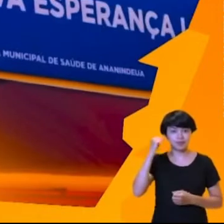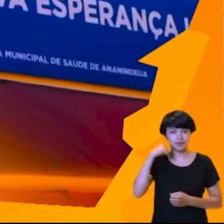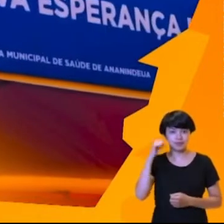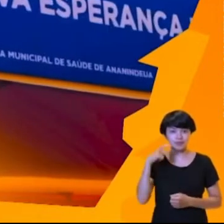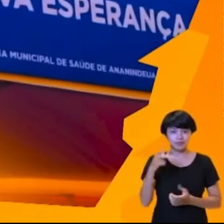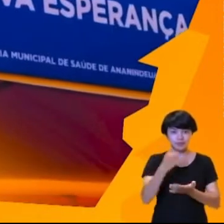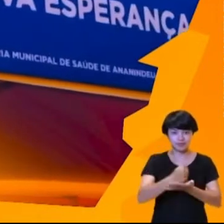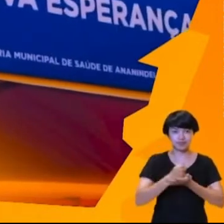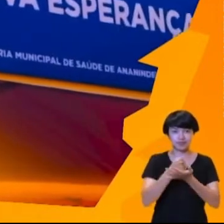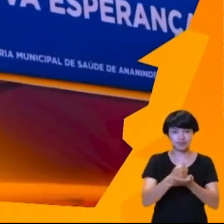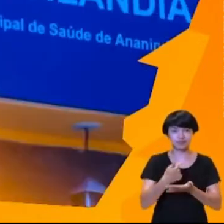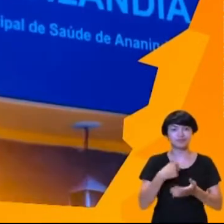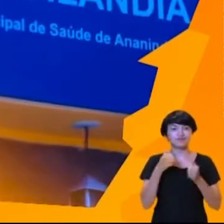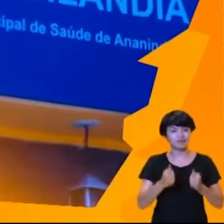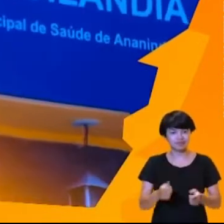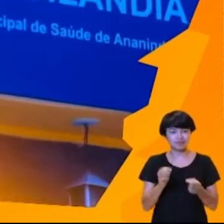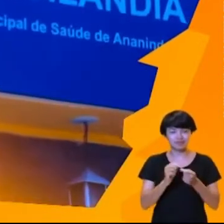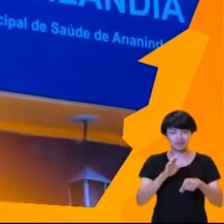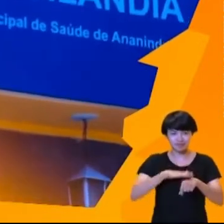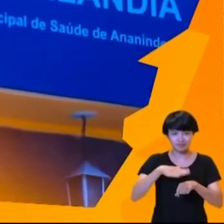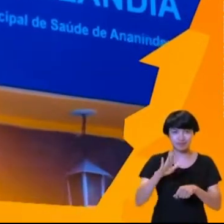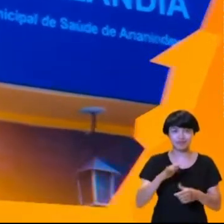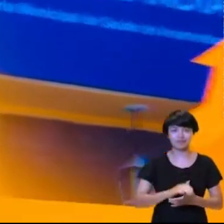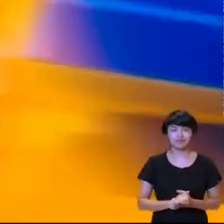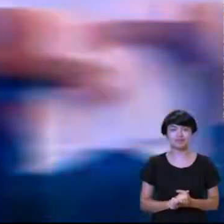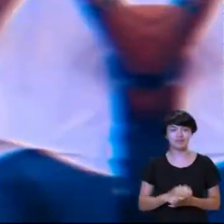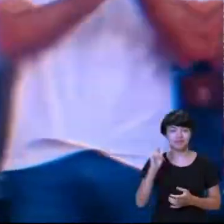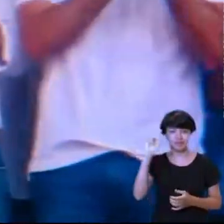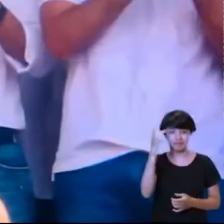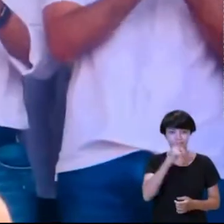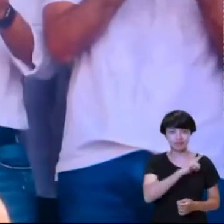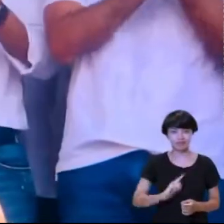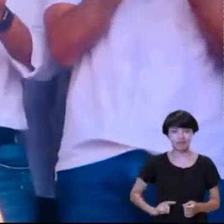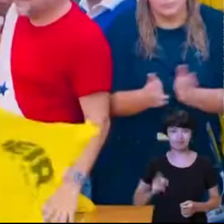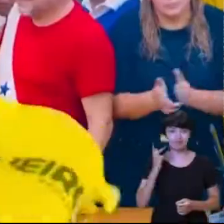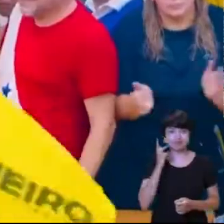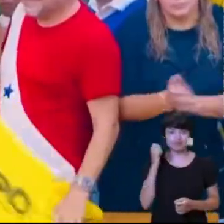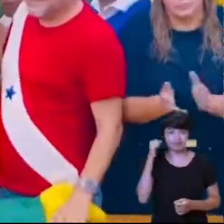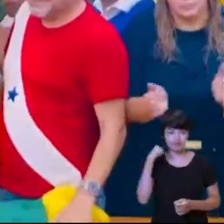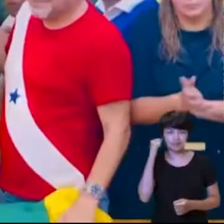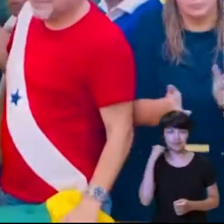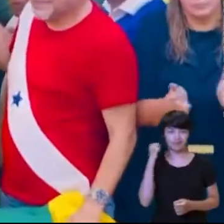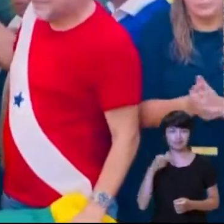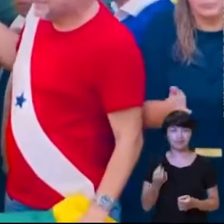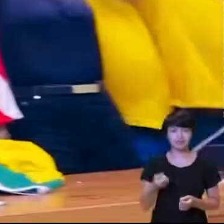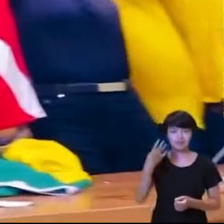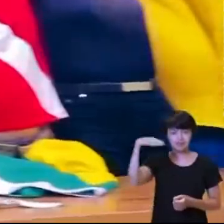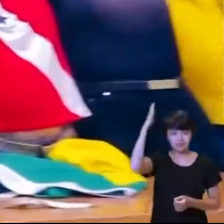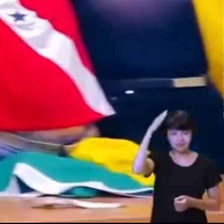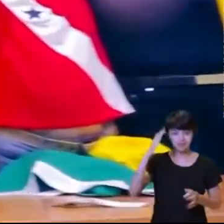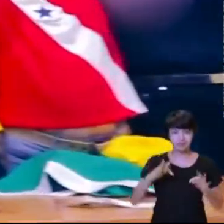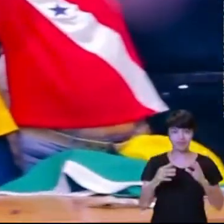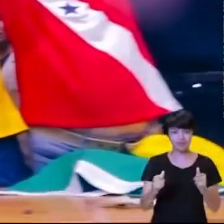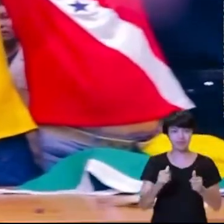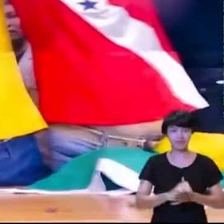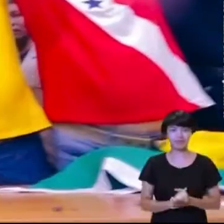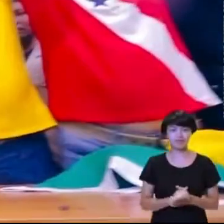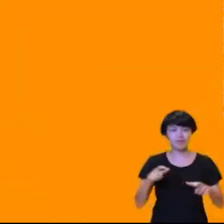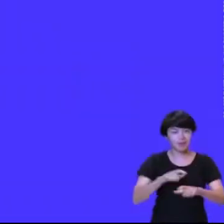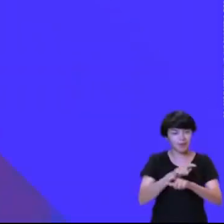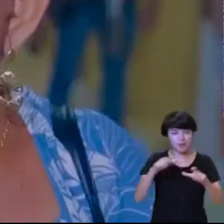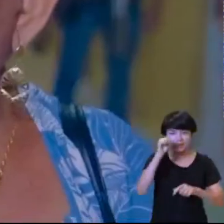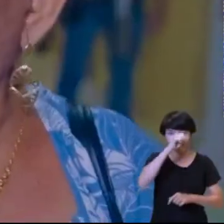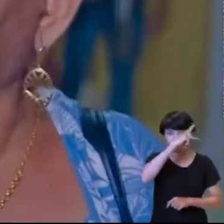como senador e com a sua ajuda, eu posso fazer muito mais. Helder no governo e pioneiro no Senado, pelo Pará inteiro.